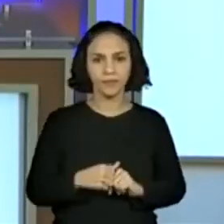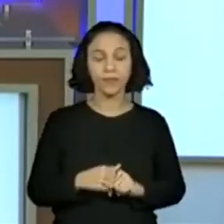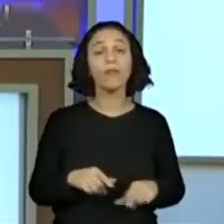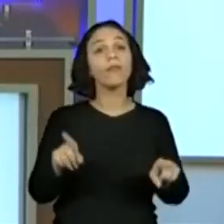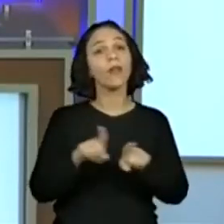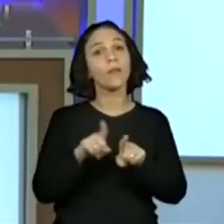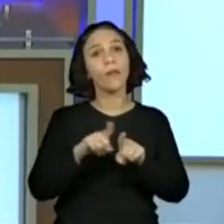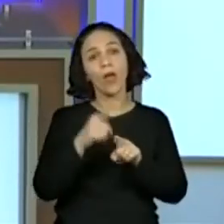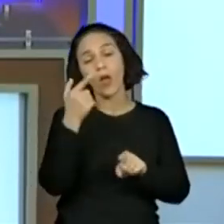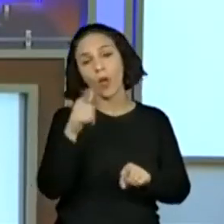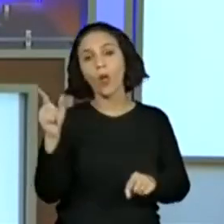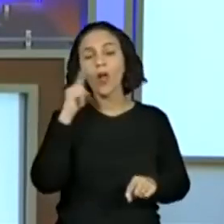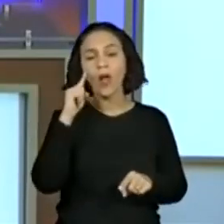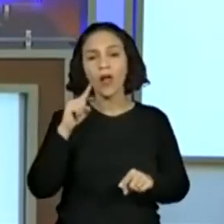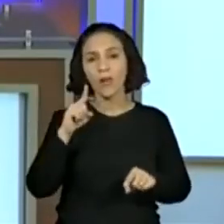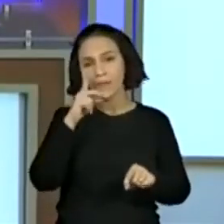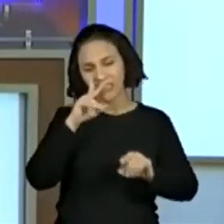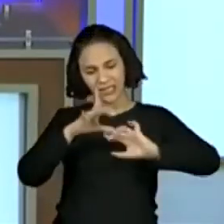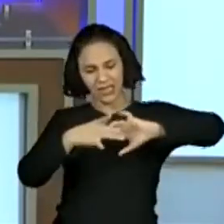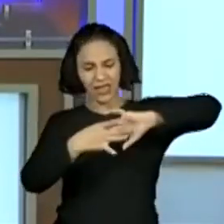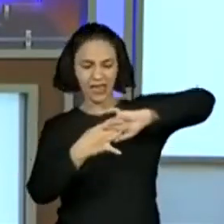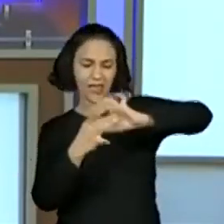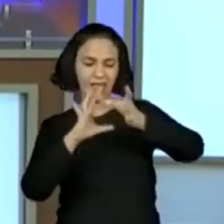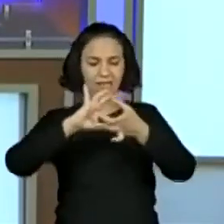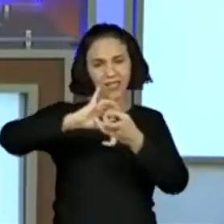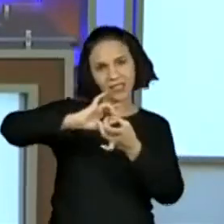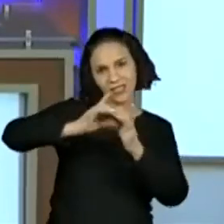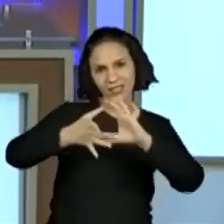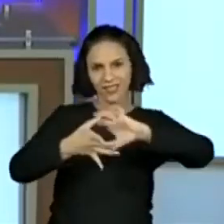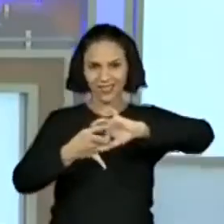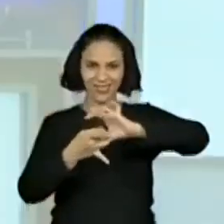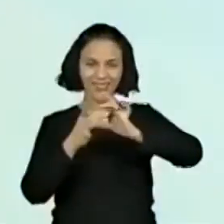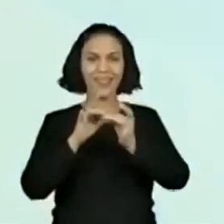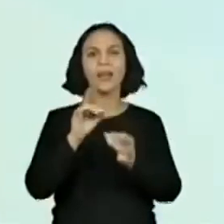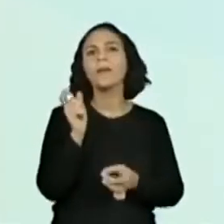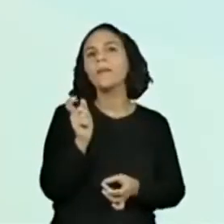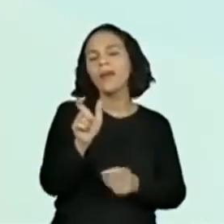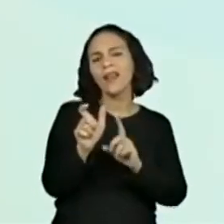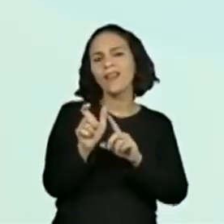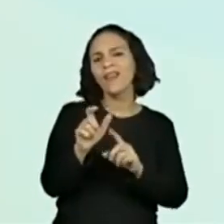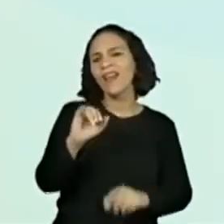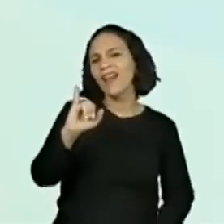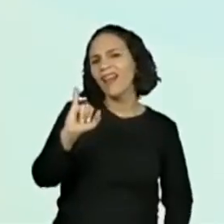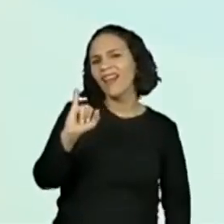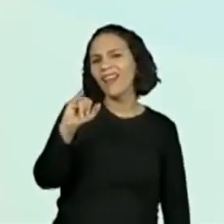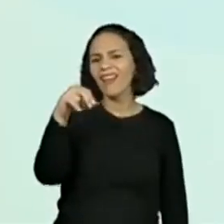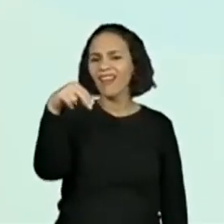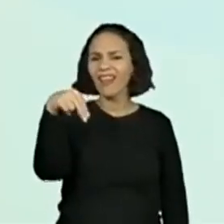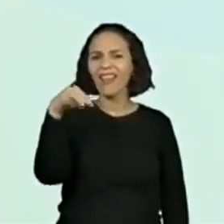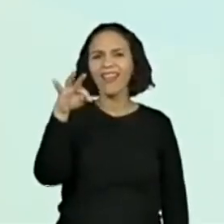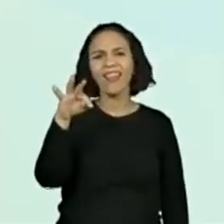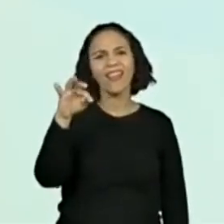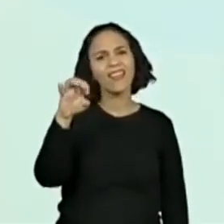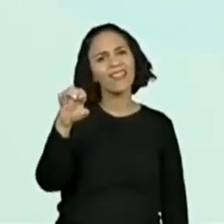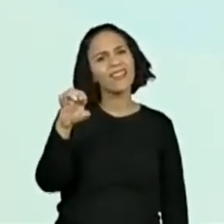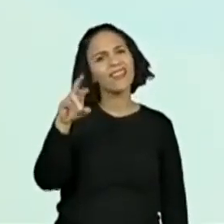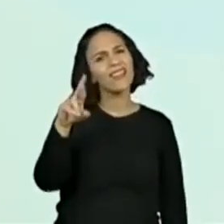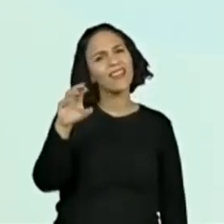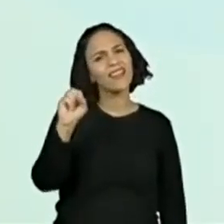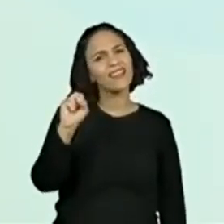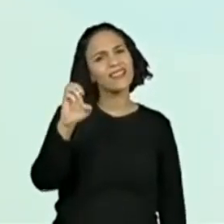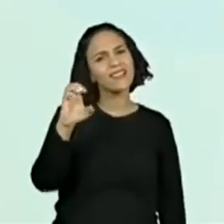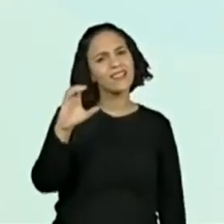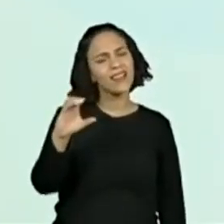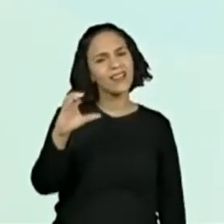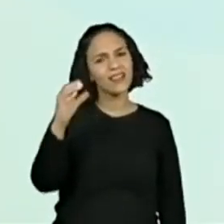outra tem uma intersecção. Eu sei que muitos de vocês devem ter se perguntado agora. O que é uma intersecção, professora?